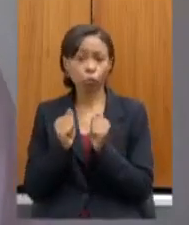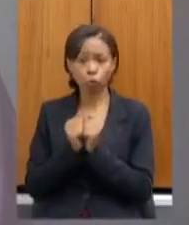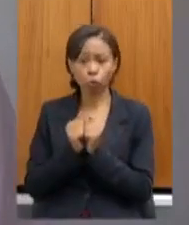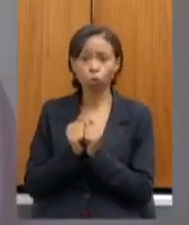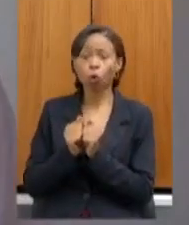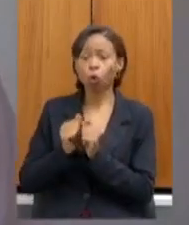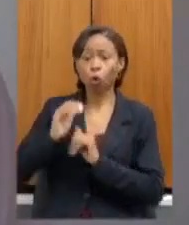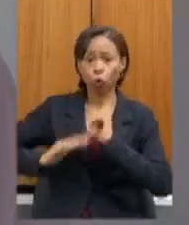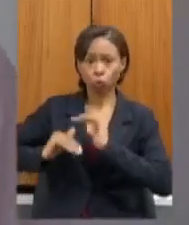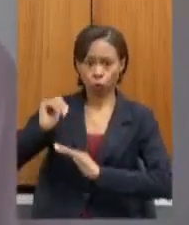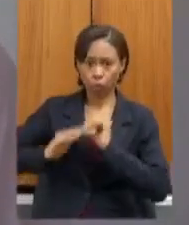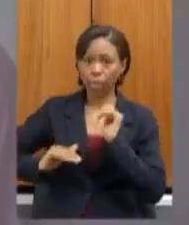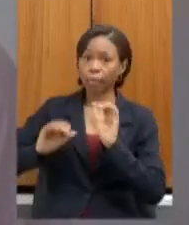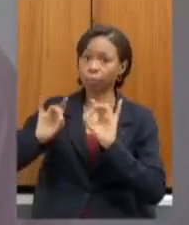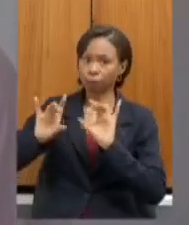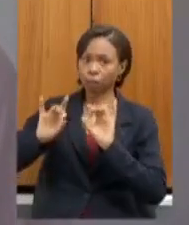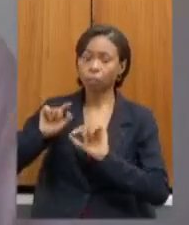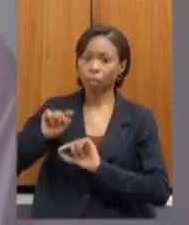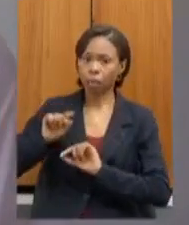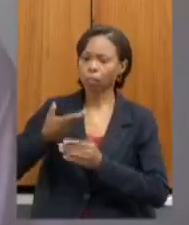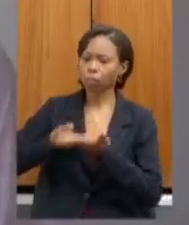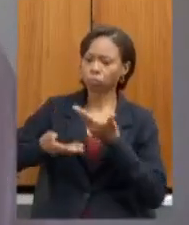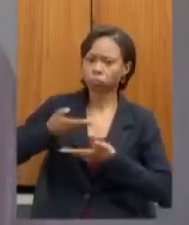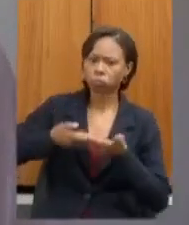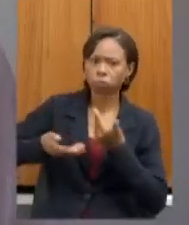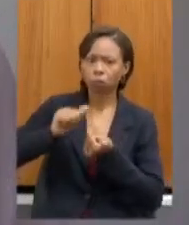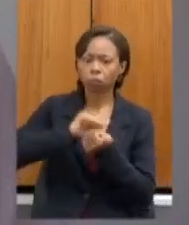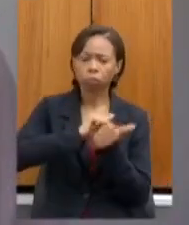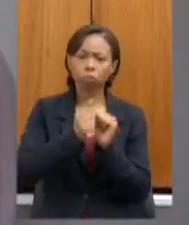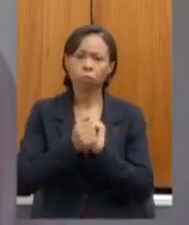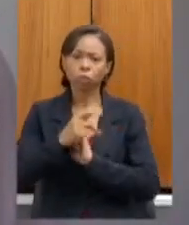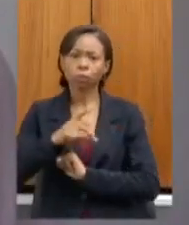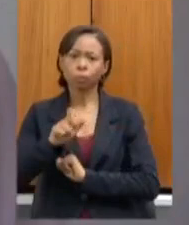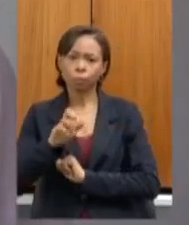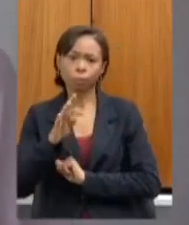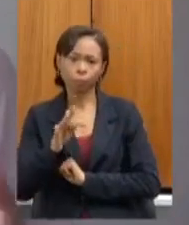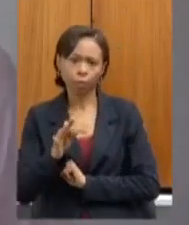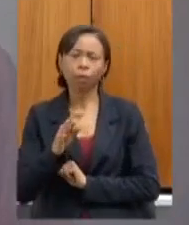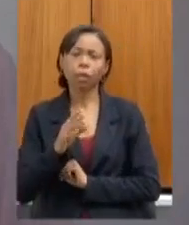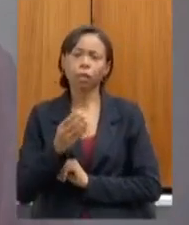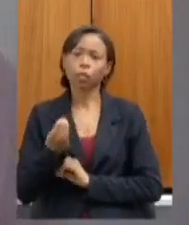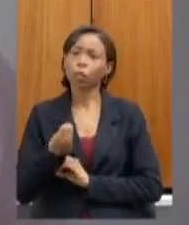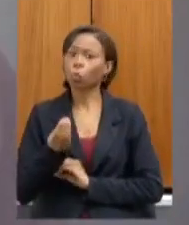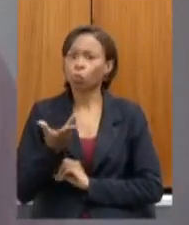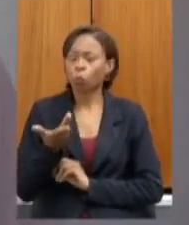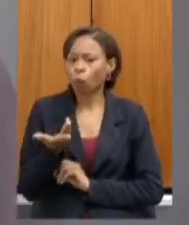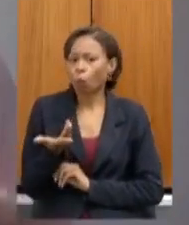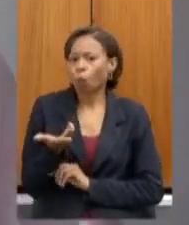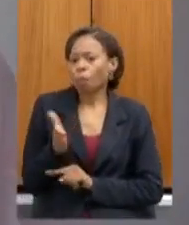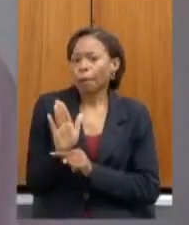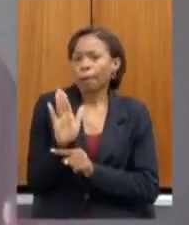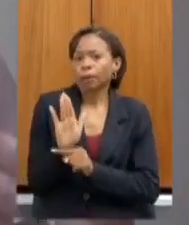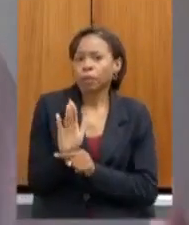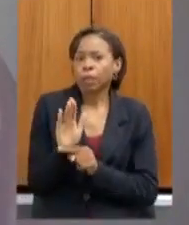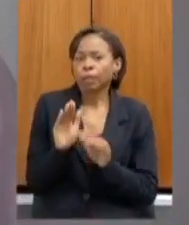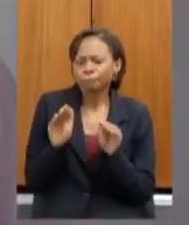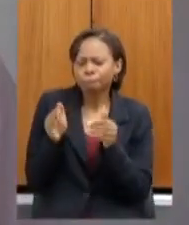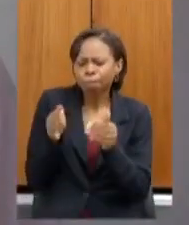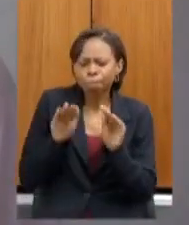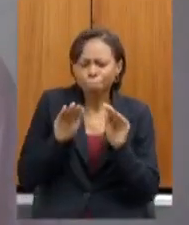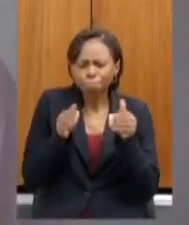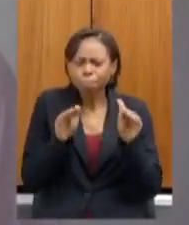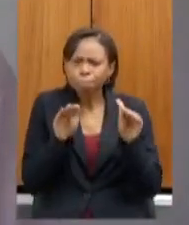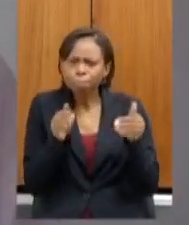especialistas da área da orientação para a adaptação desse plano de estudo estruturado às situações específicas